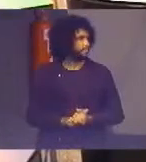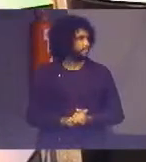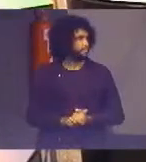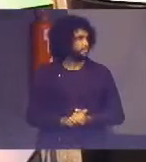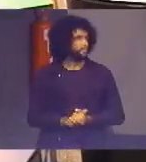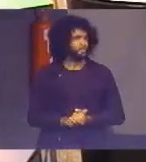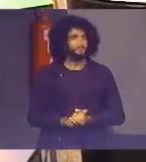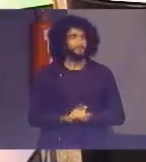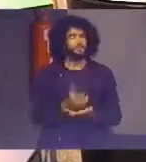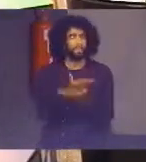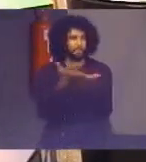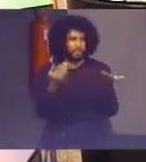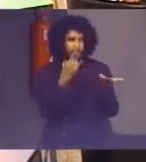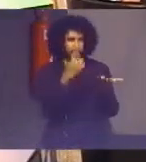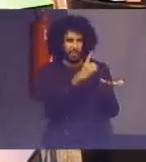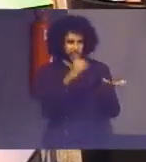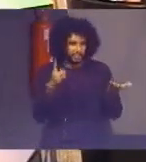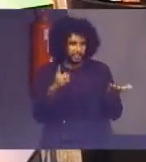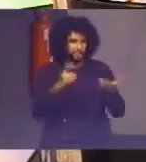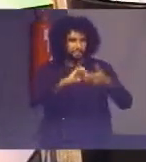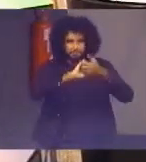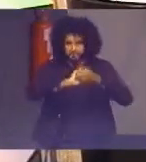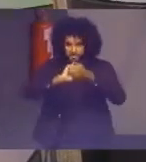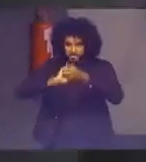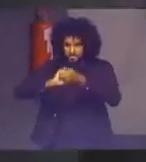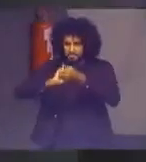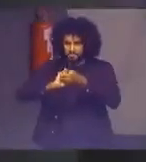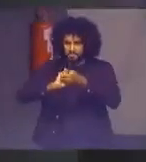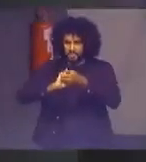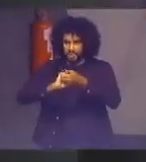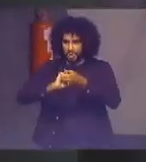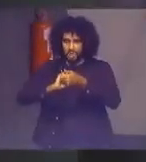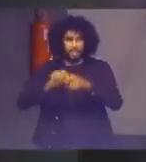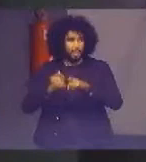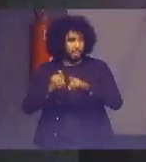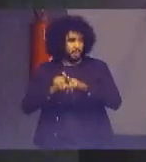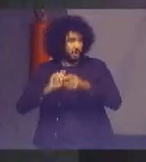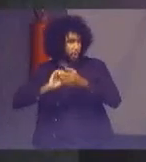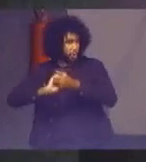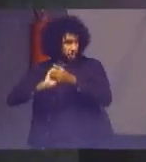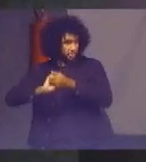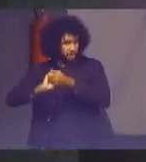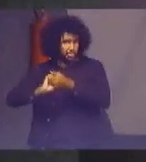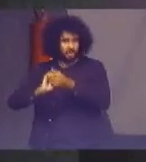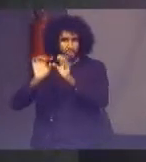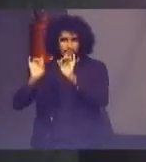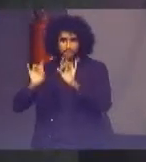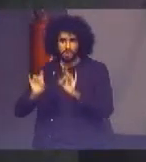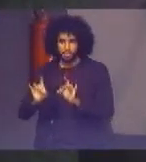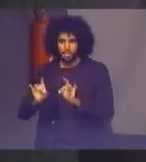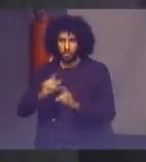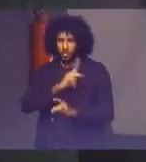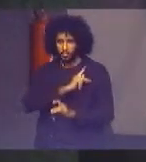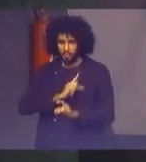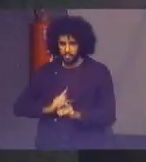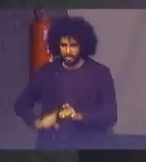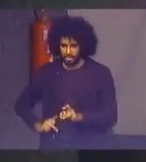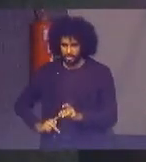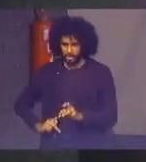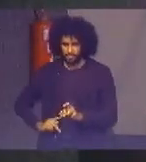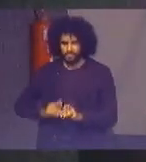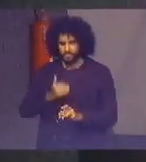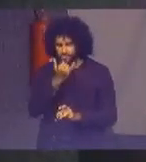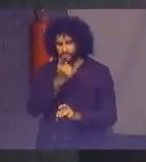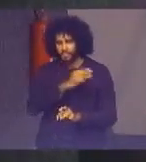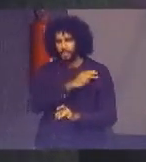Bom dia a todos. Cumprimento a todos na pessoa do presidente do Superior Tribunal de Justiça, ministro e